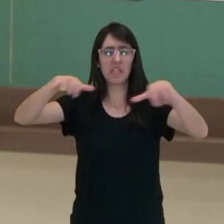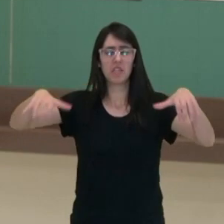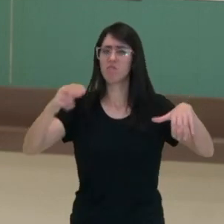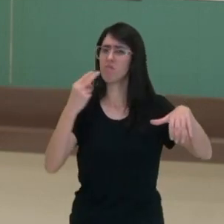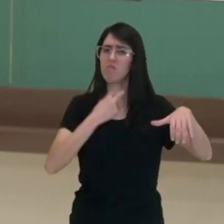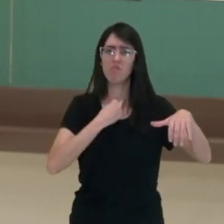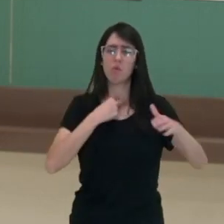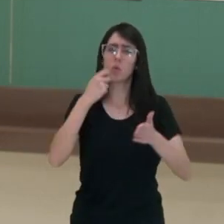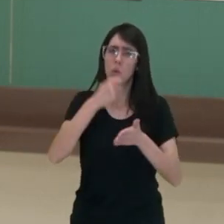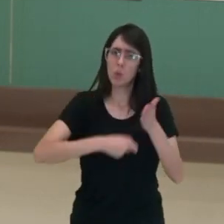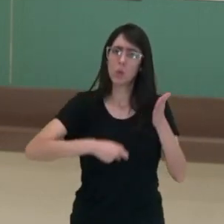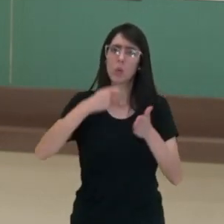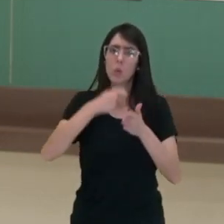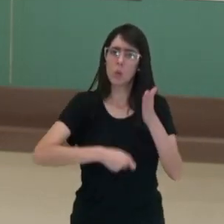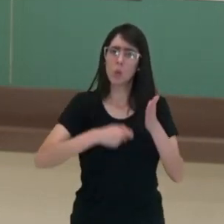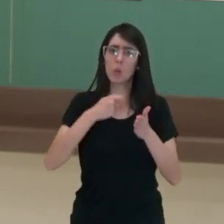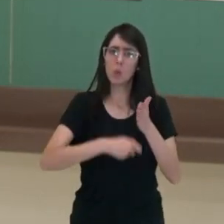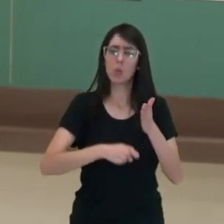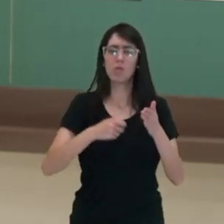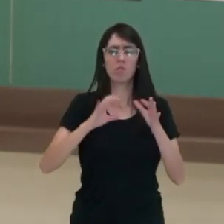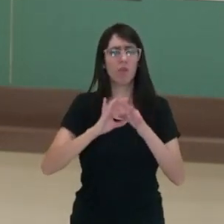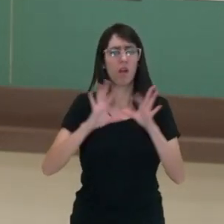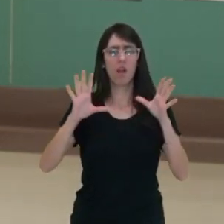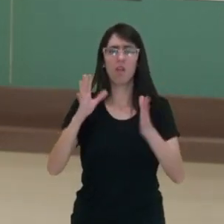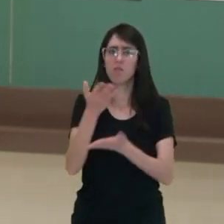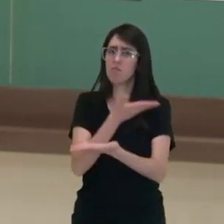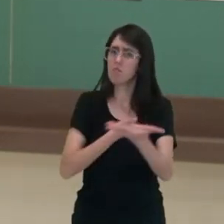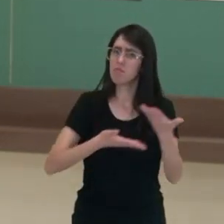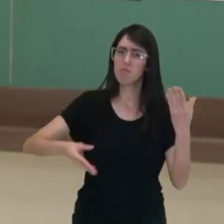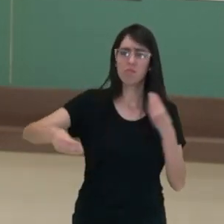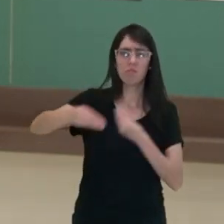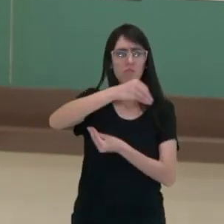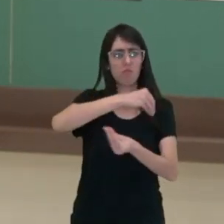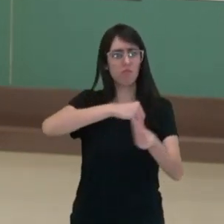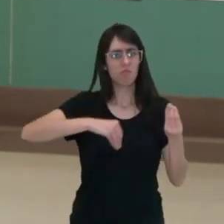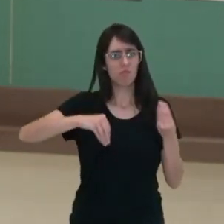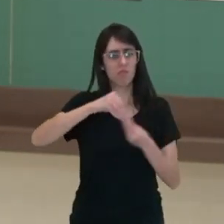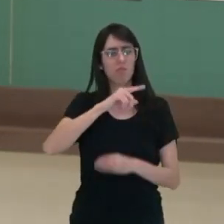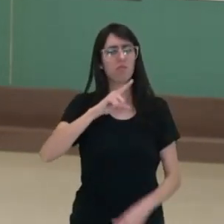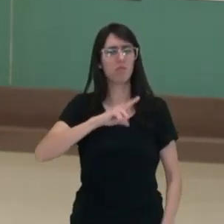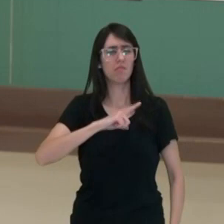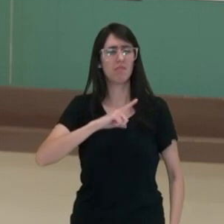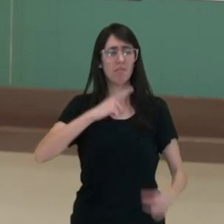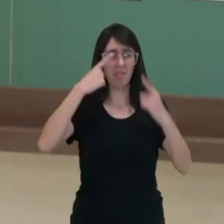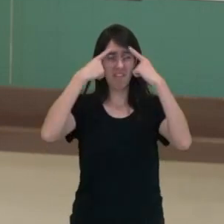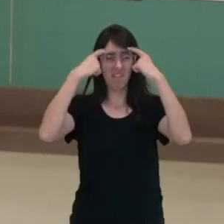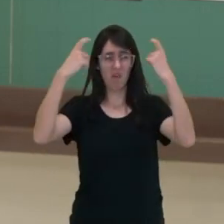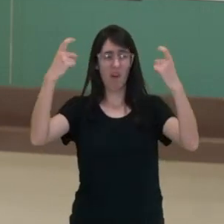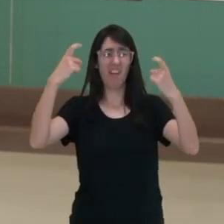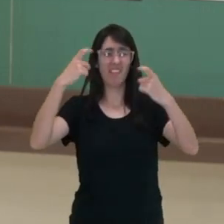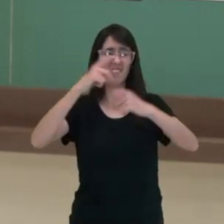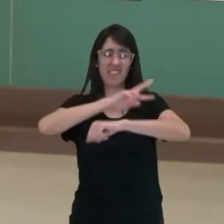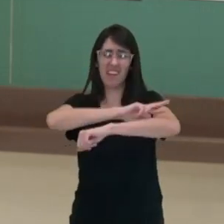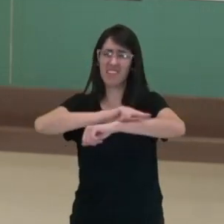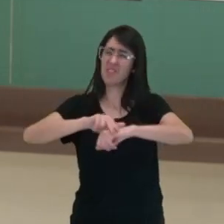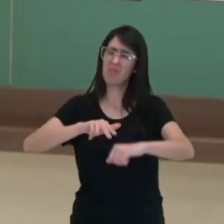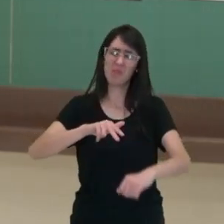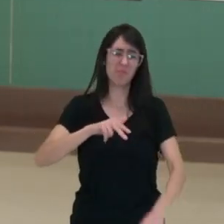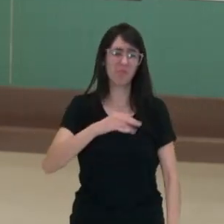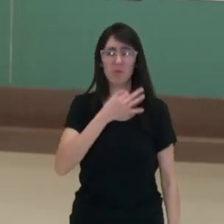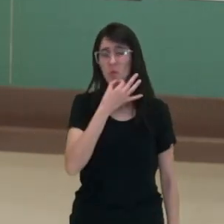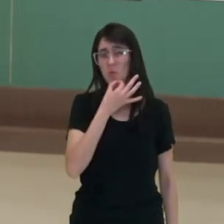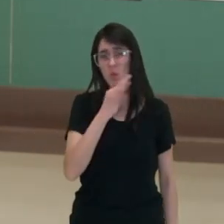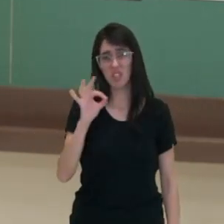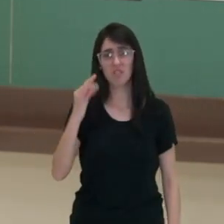dos brancos e promovia também uma violência racial assim assustadora. Então